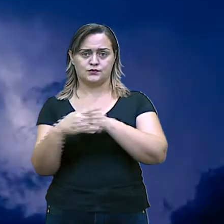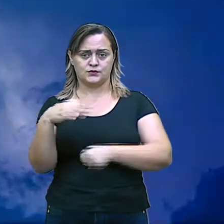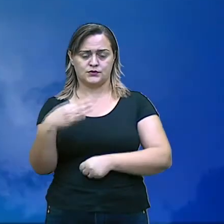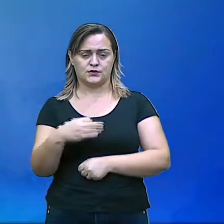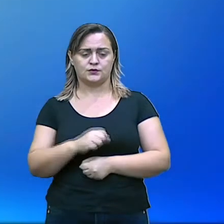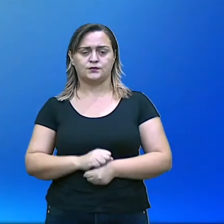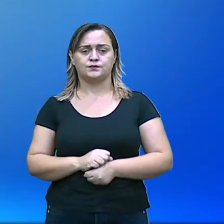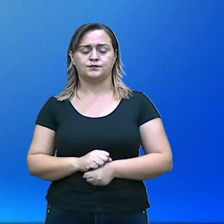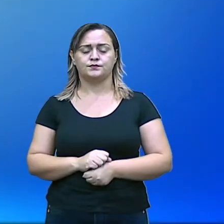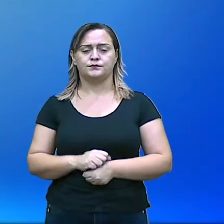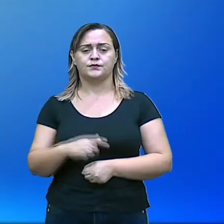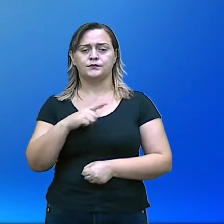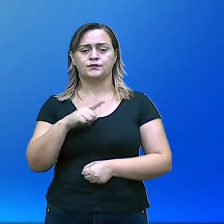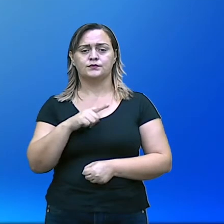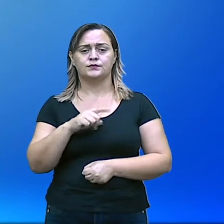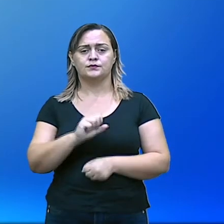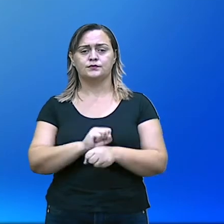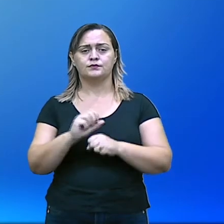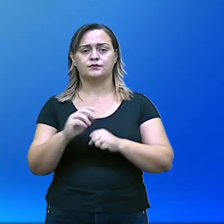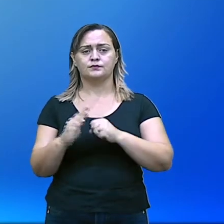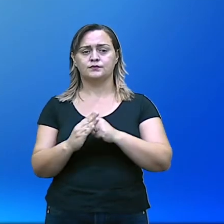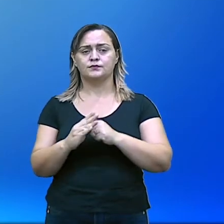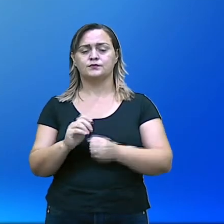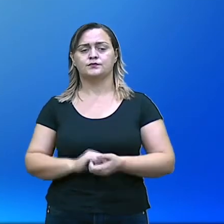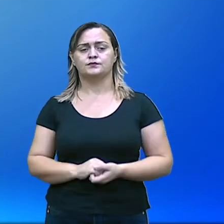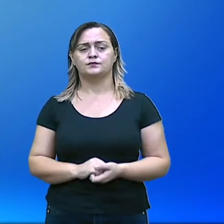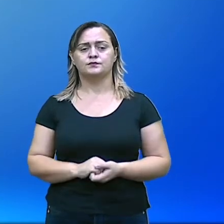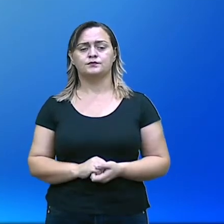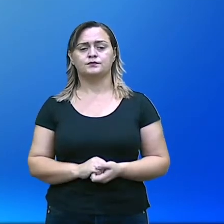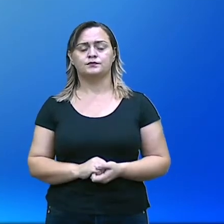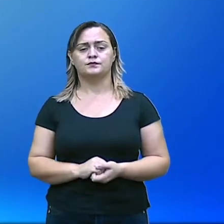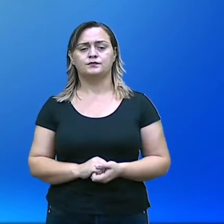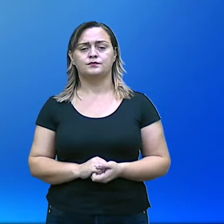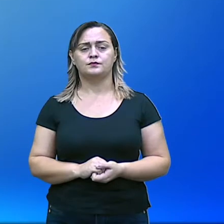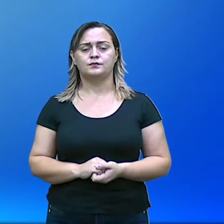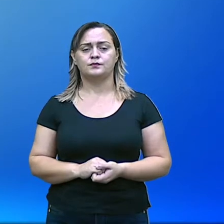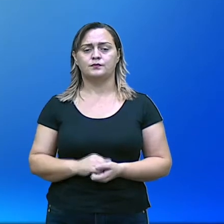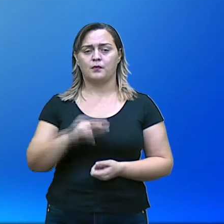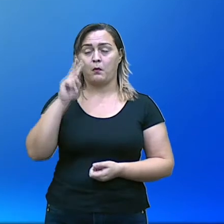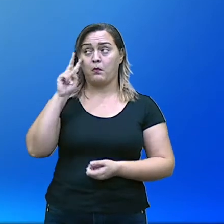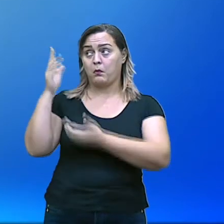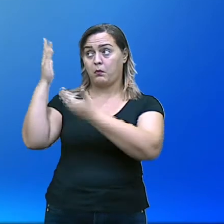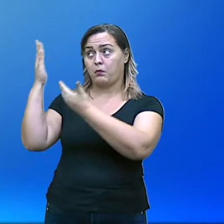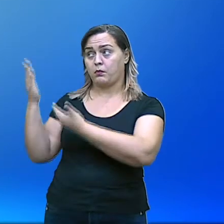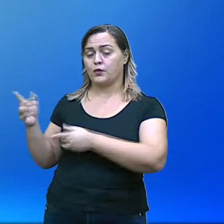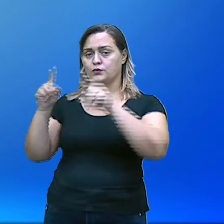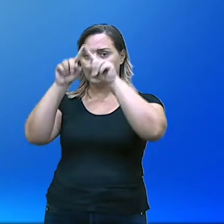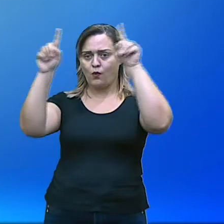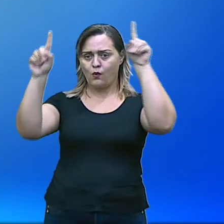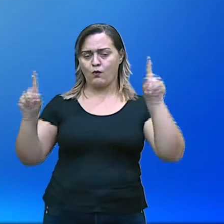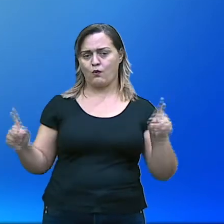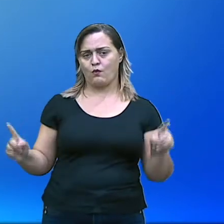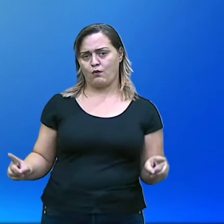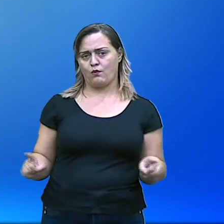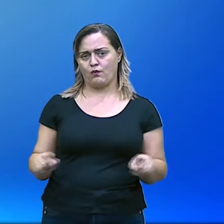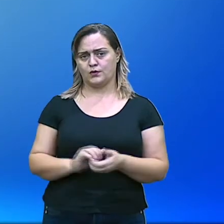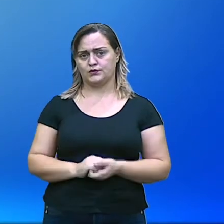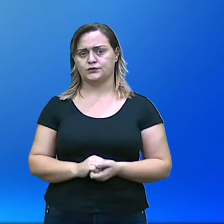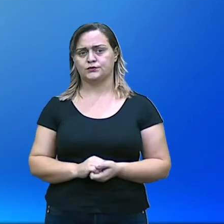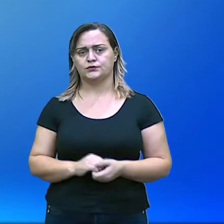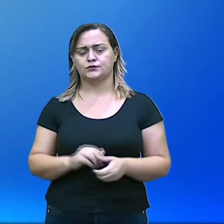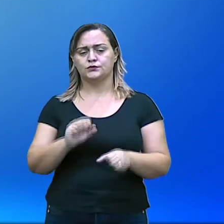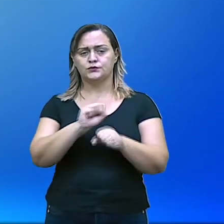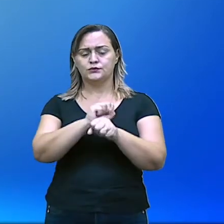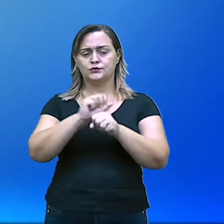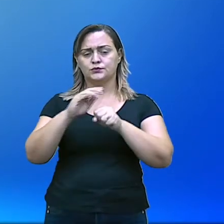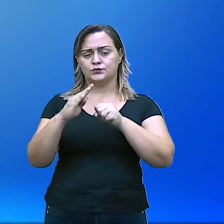substantivo. Opa, agora sim. Análise morfológica e sintática. O substantivo, né? Lá na